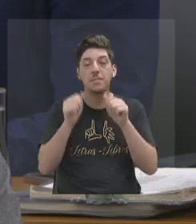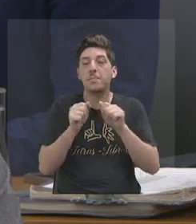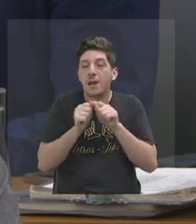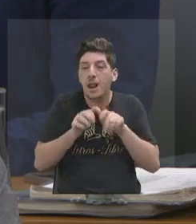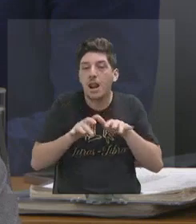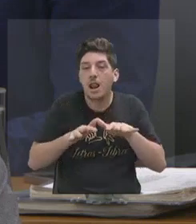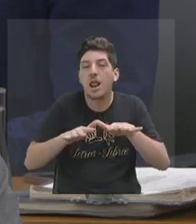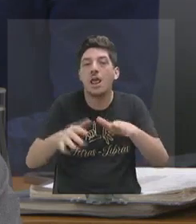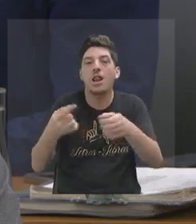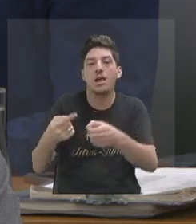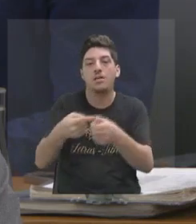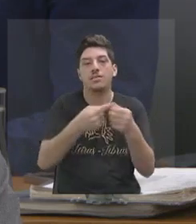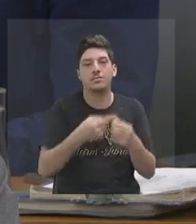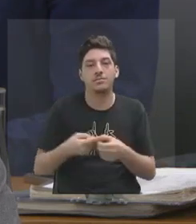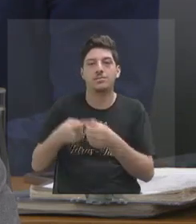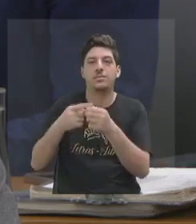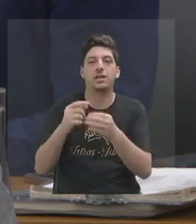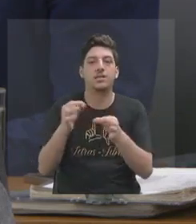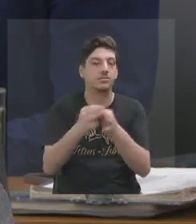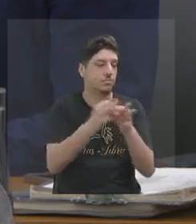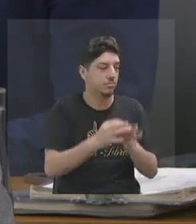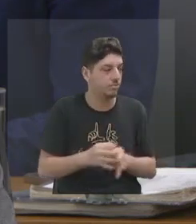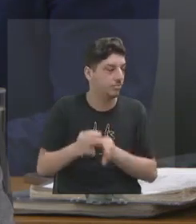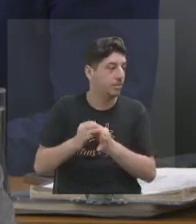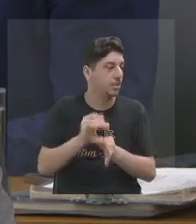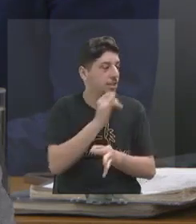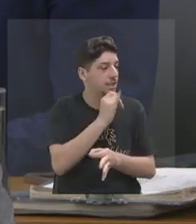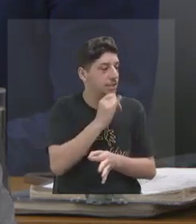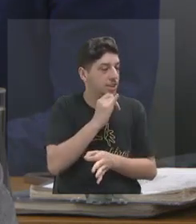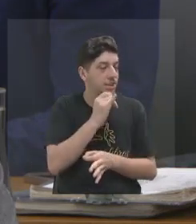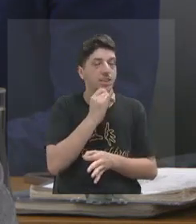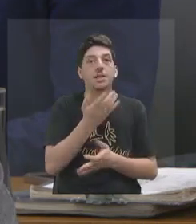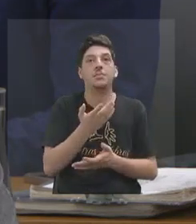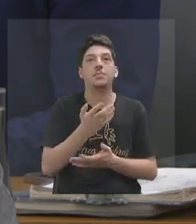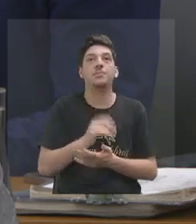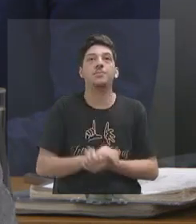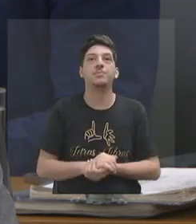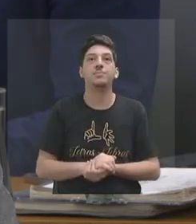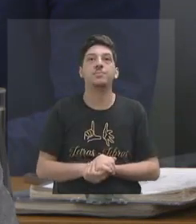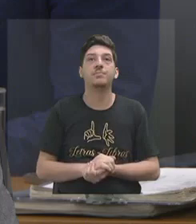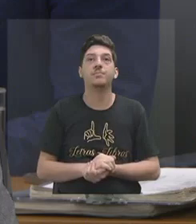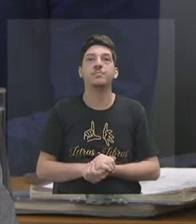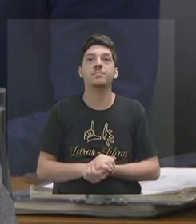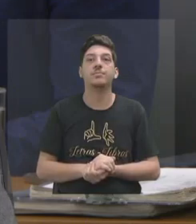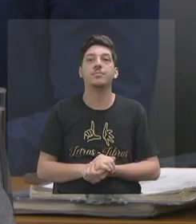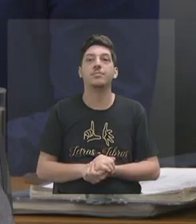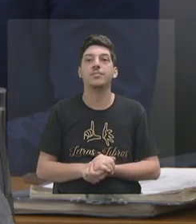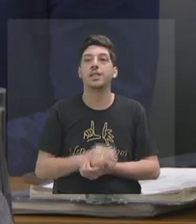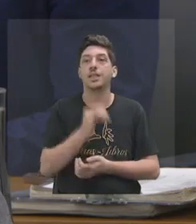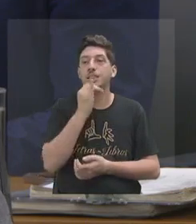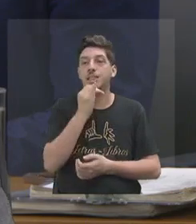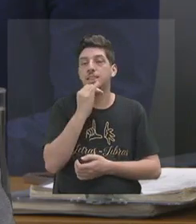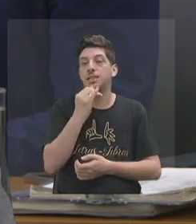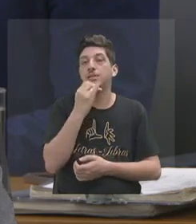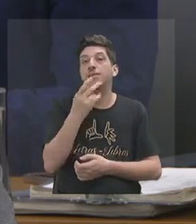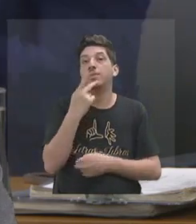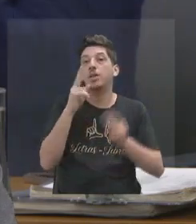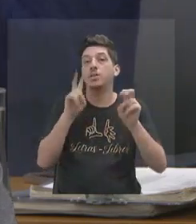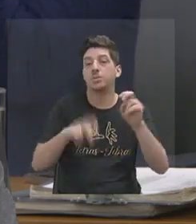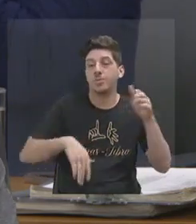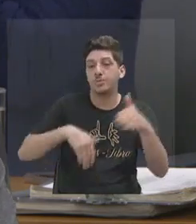E aí, esses exemplos que a gente tem dado aqui, por exemplo, por exemplo, mas o que a gente citou com relação ao futebol,